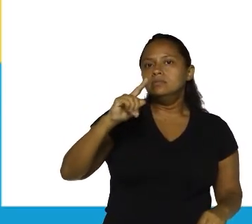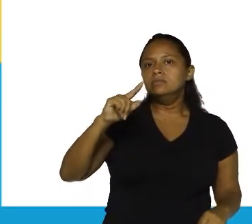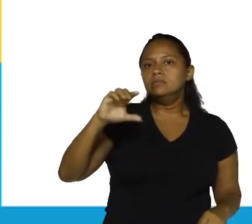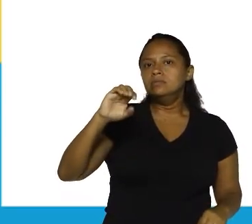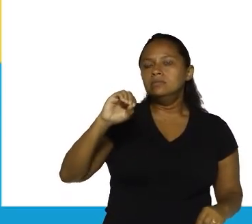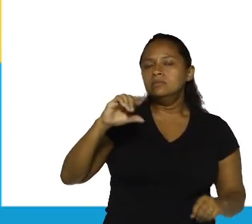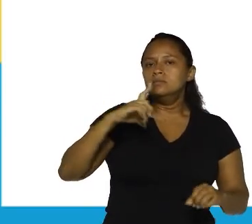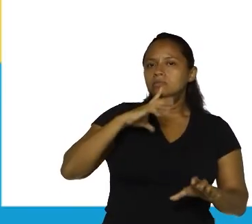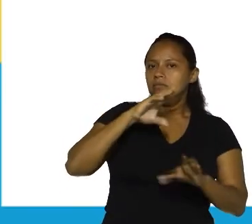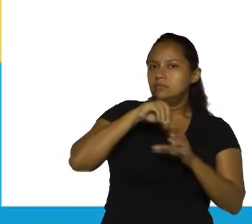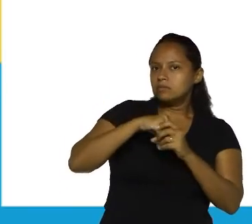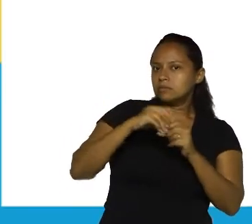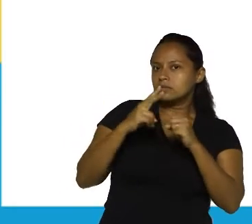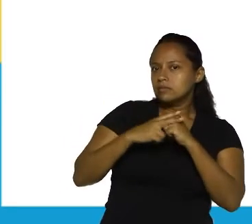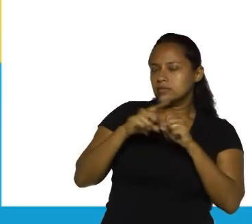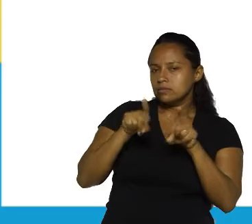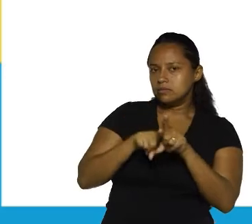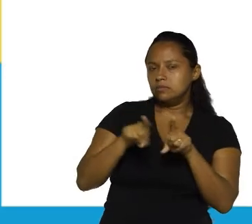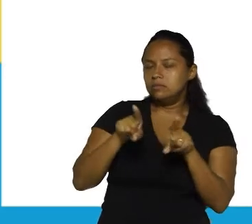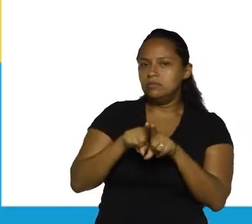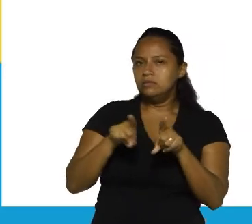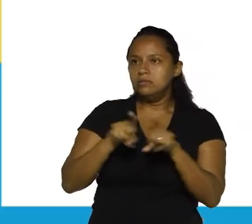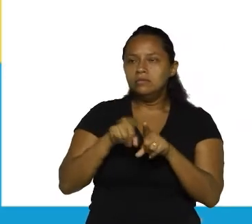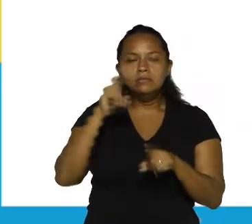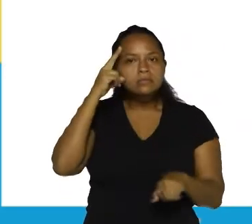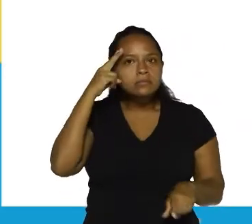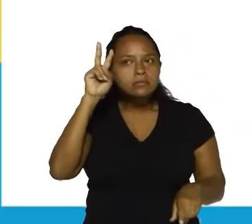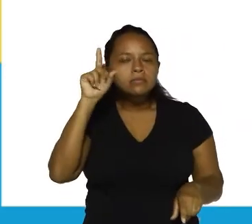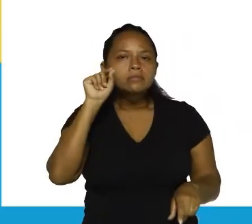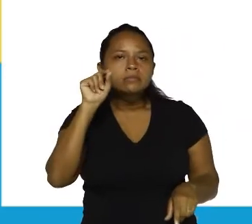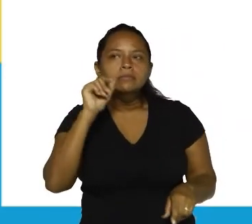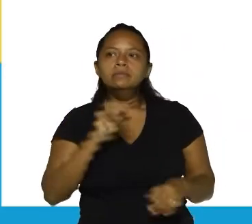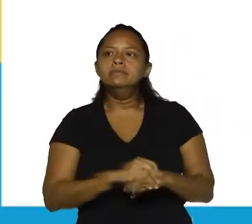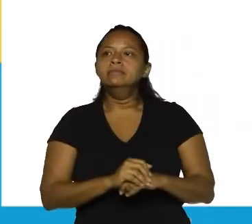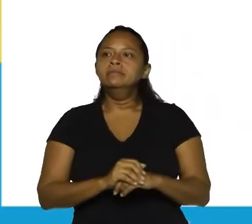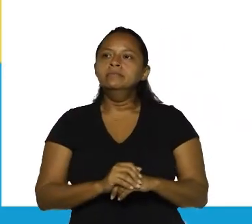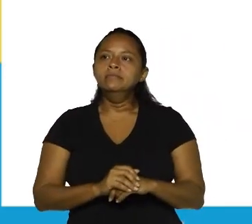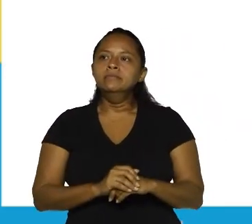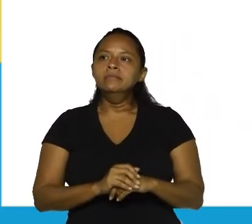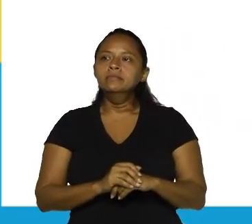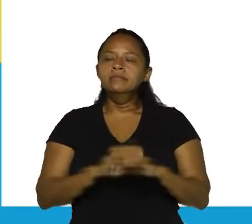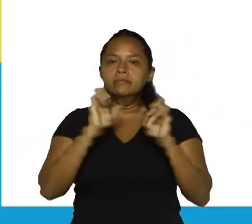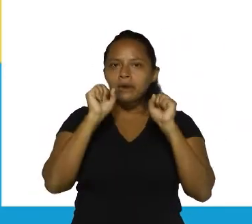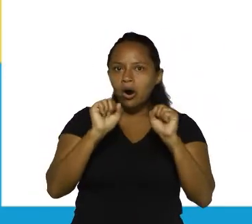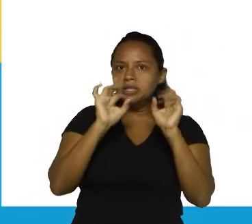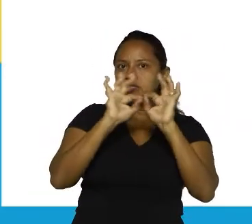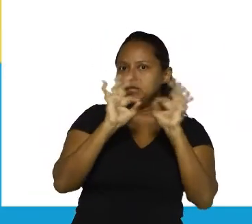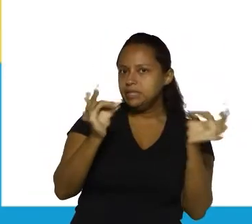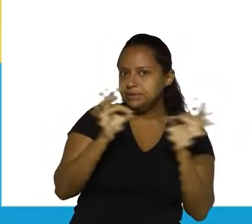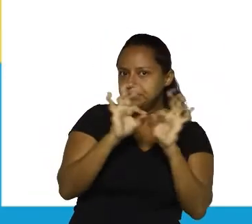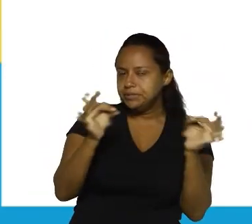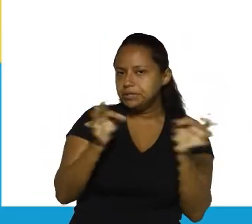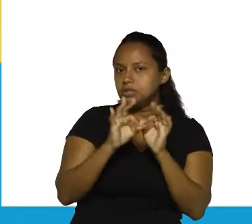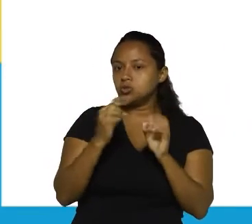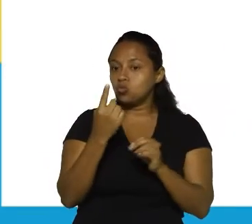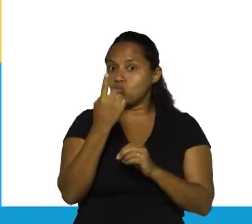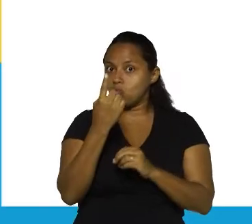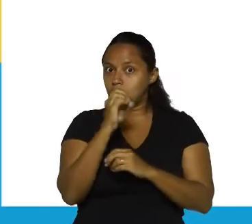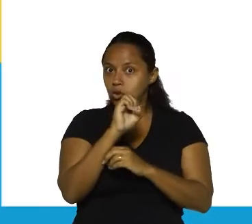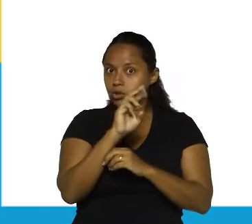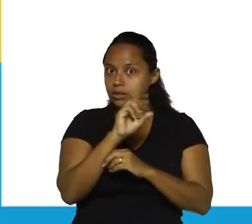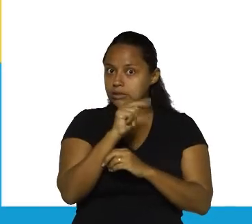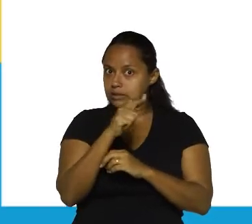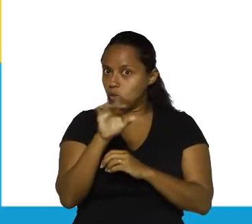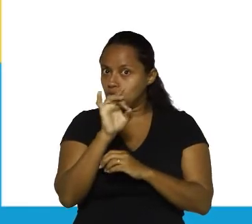Então, de maneira bem prática, fica mais fácil de lembrar assim. É frase verbal. Pode ser simples, se ele tiver uma oração só. Ou